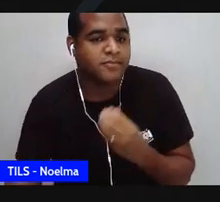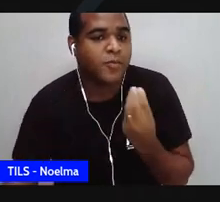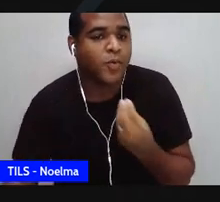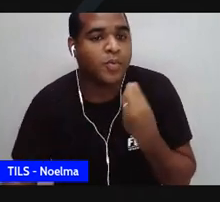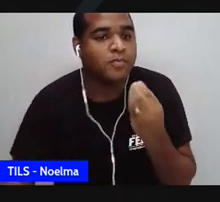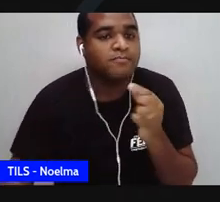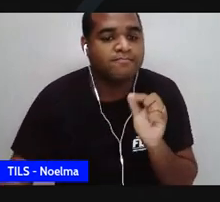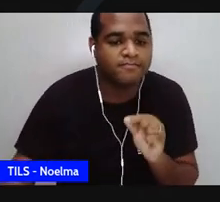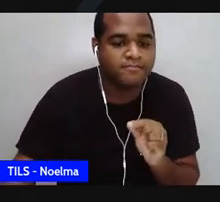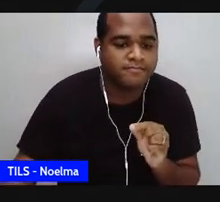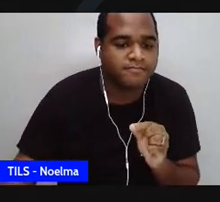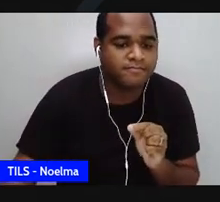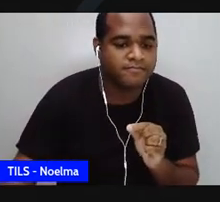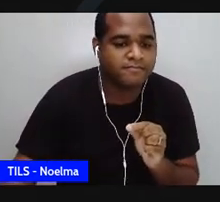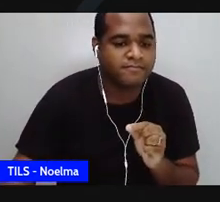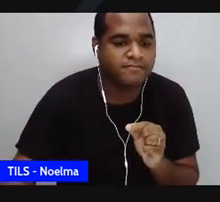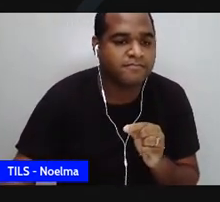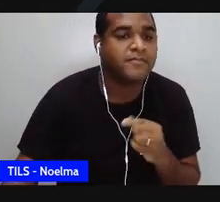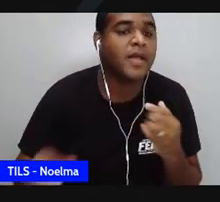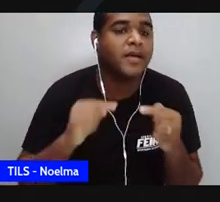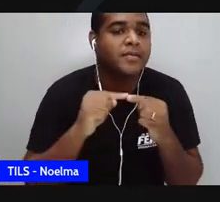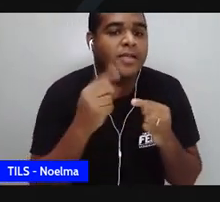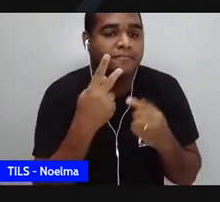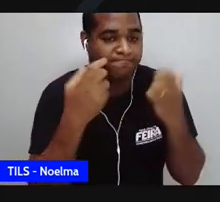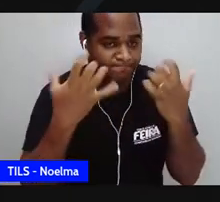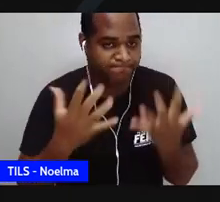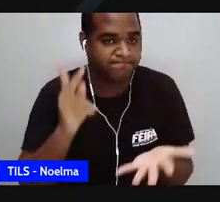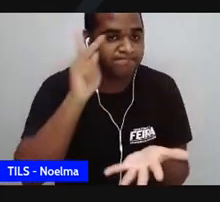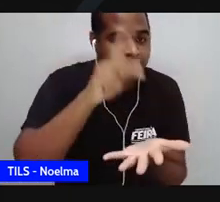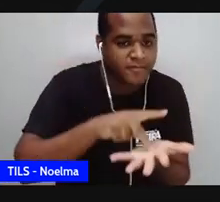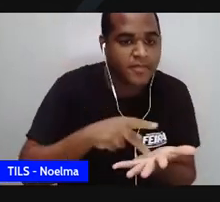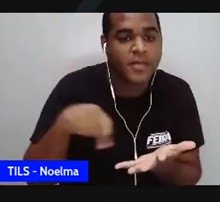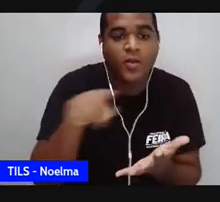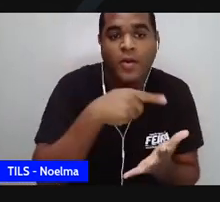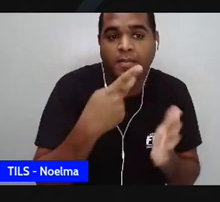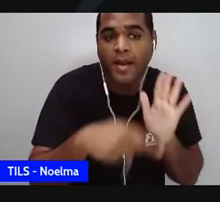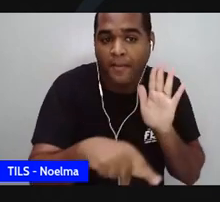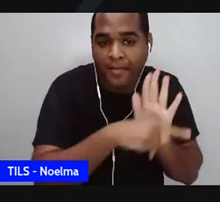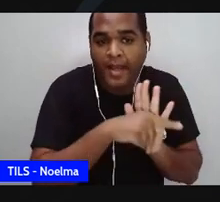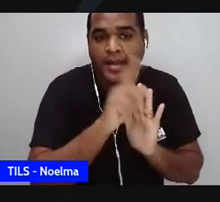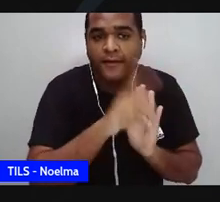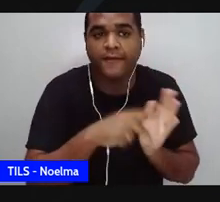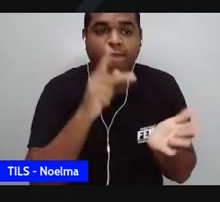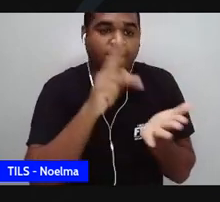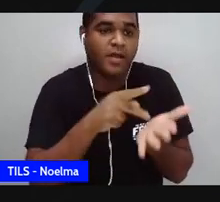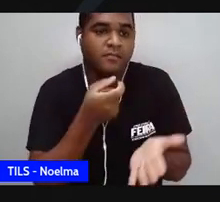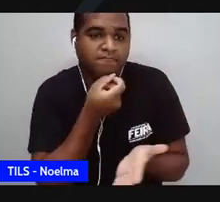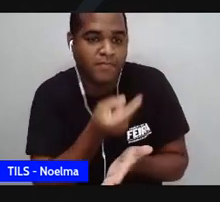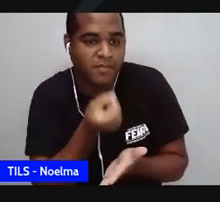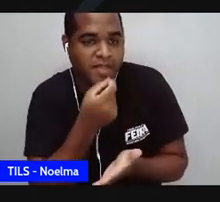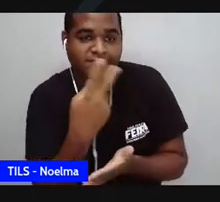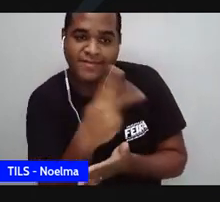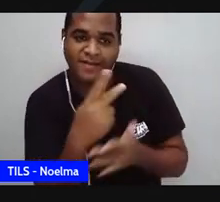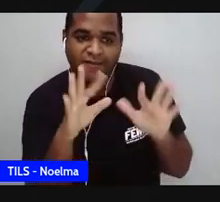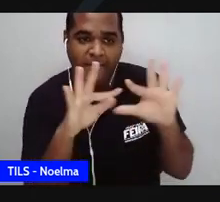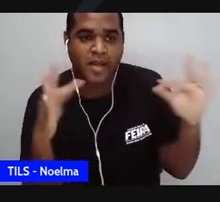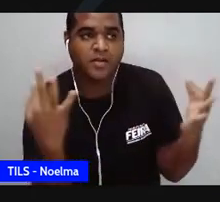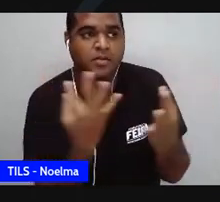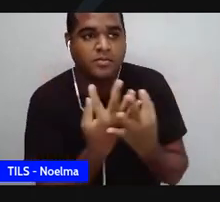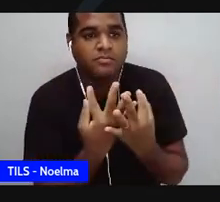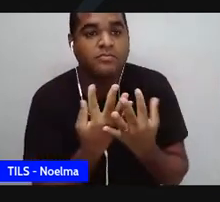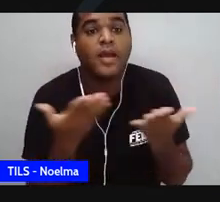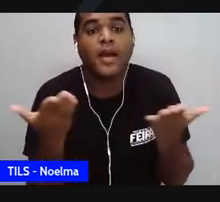de Bitita, homenageando a si própria com o apelido que recebeu da família. Agora, o